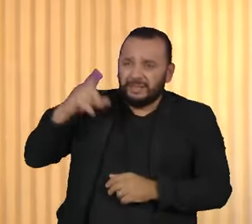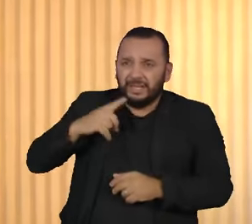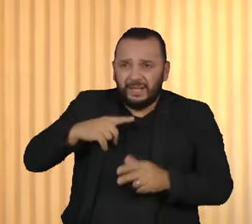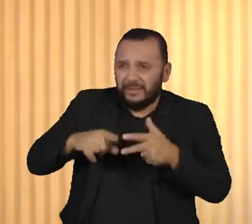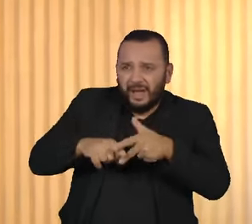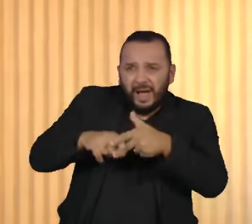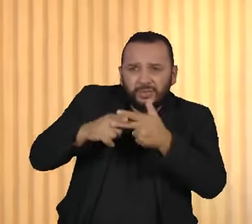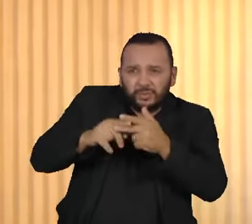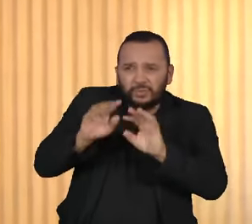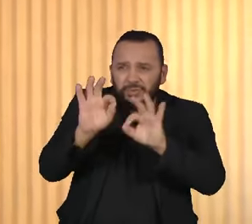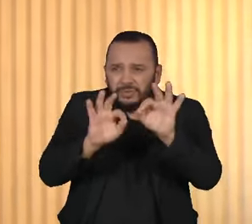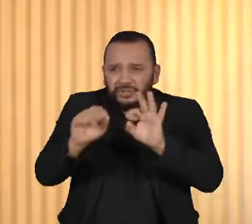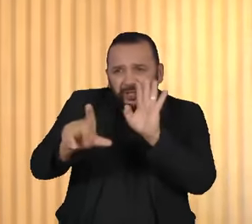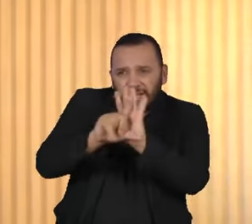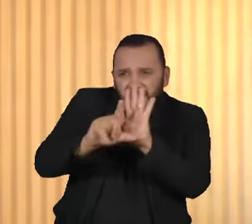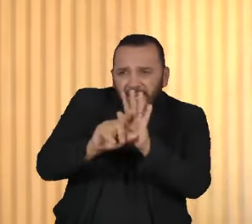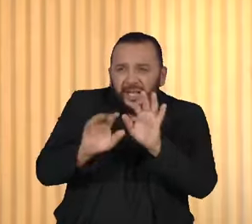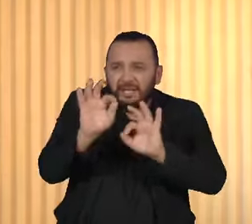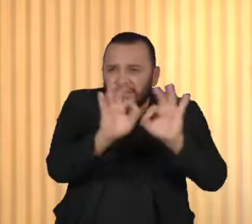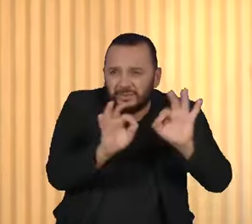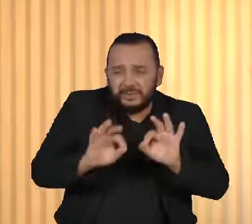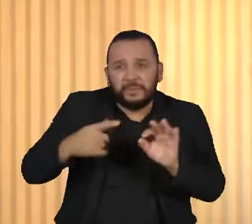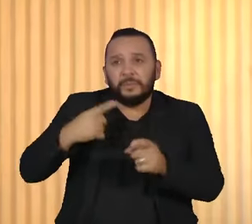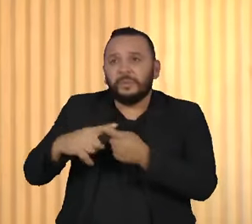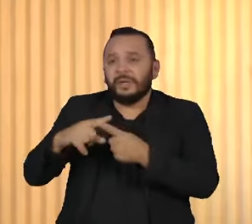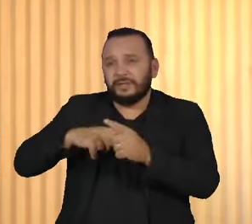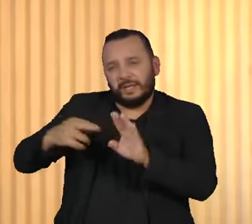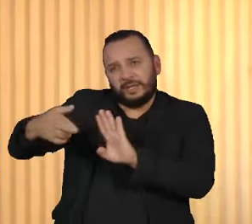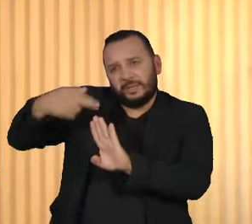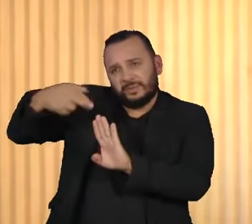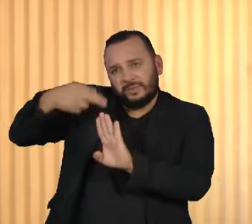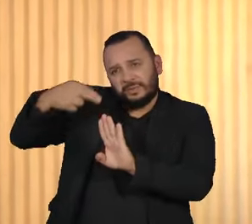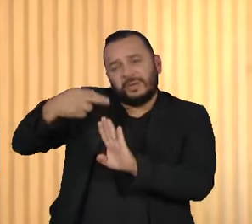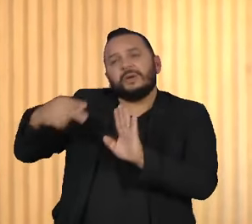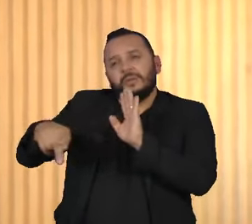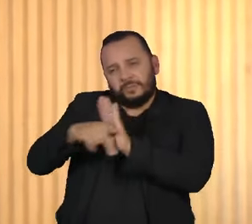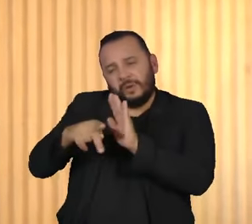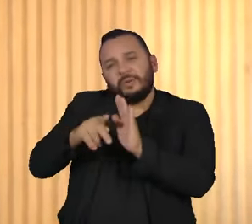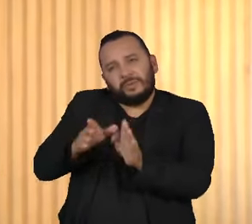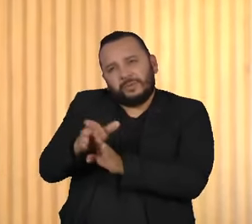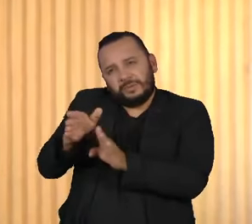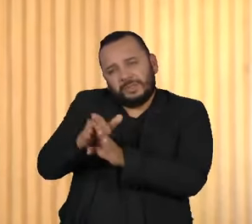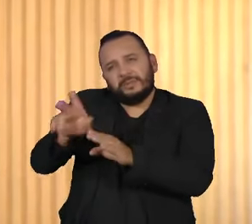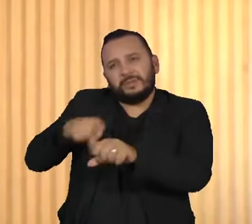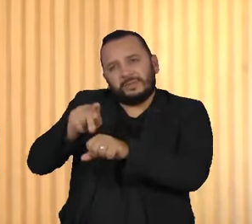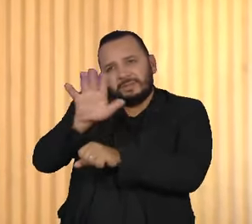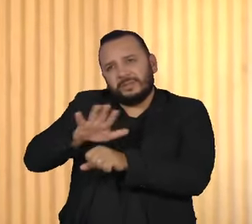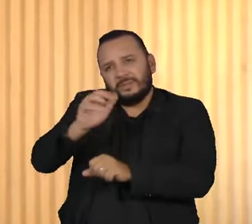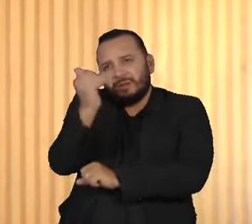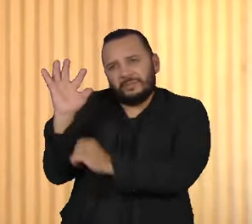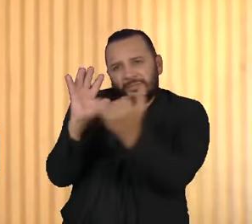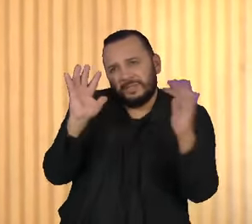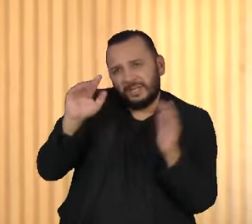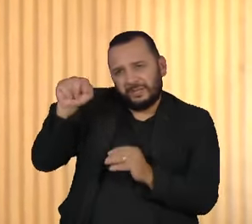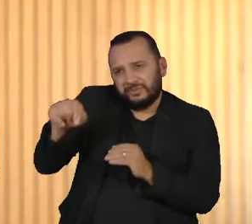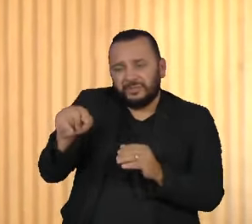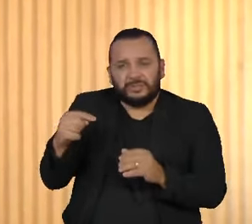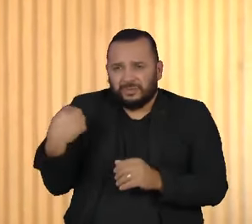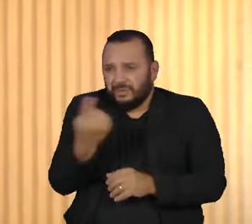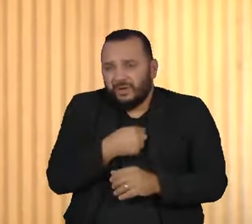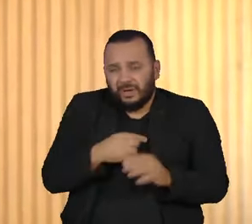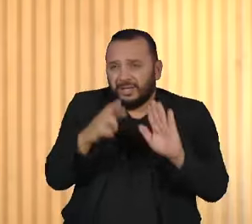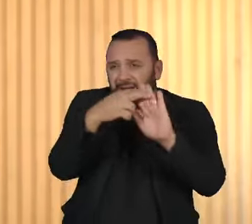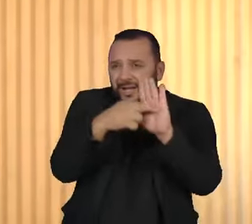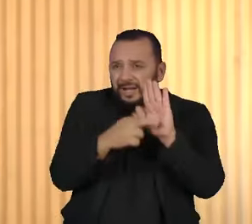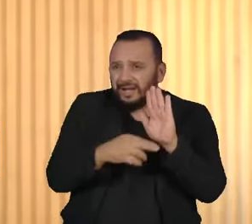procedimentos, ajustes por conta de resoluções do CONAMA, do Conselho Nacional do Meio Ambiente, enfim, para que a gente tenha normas